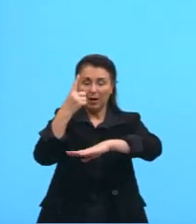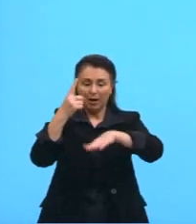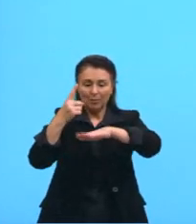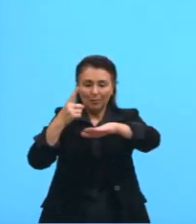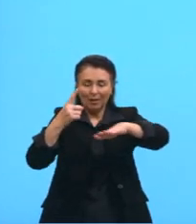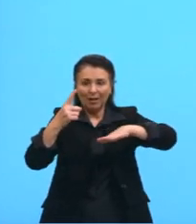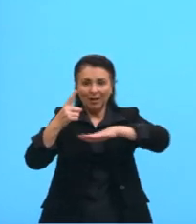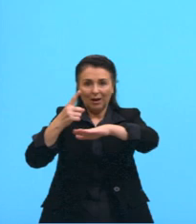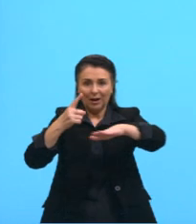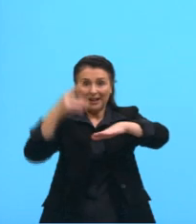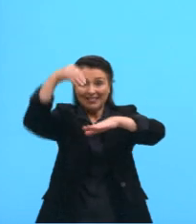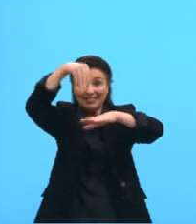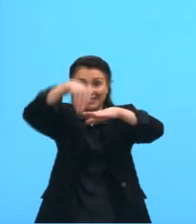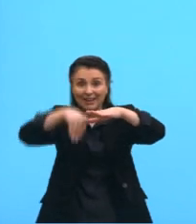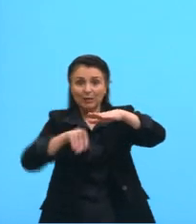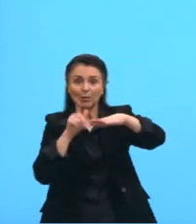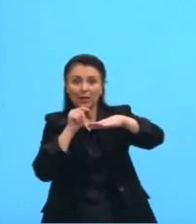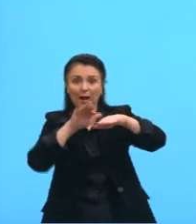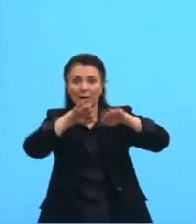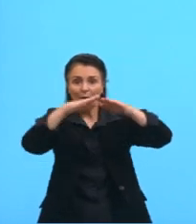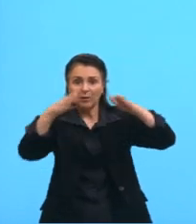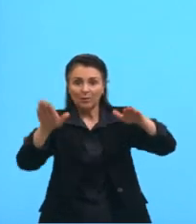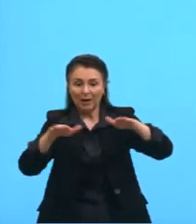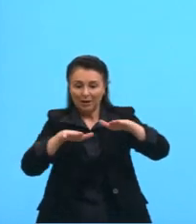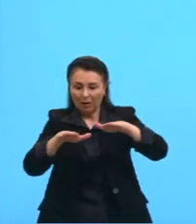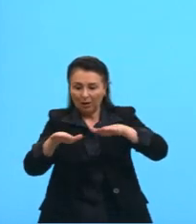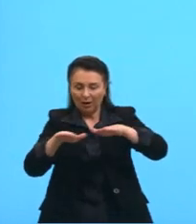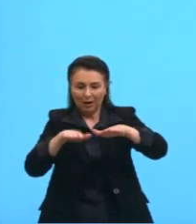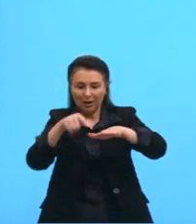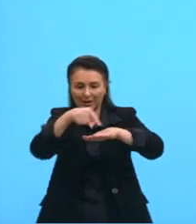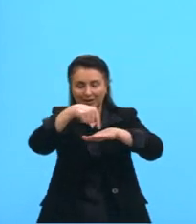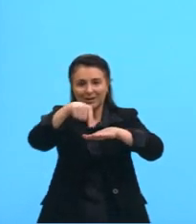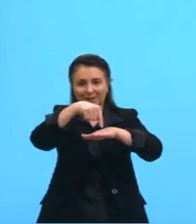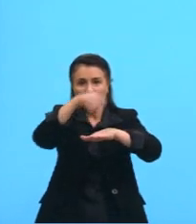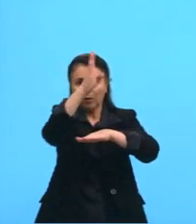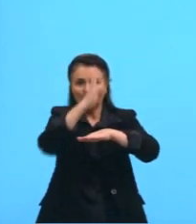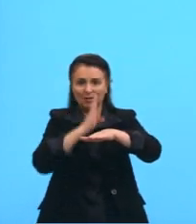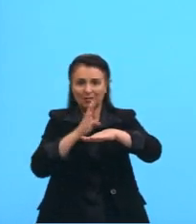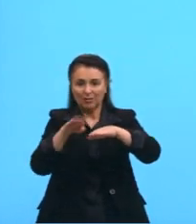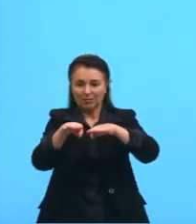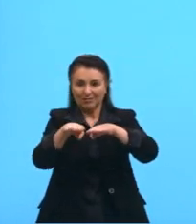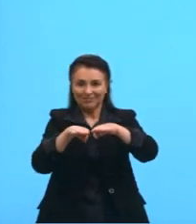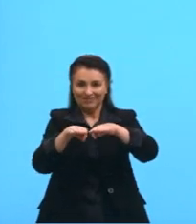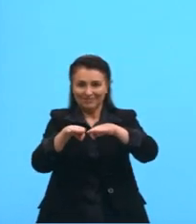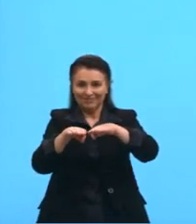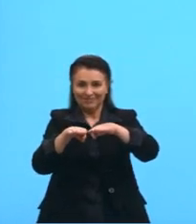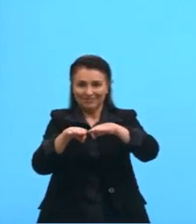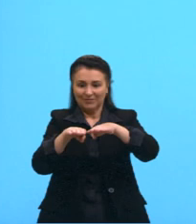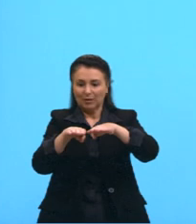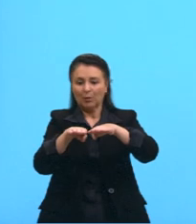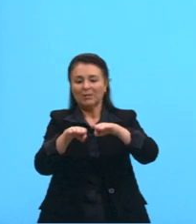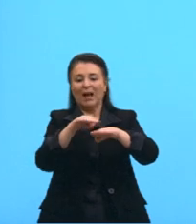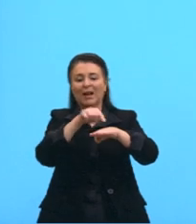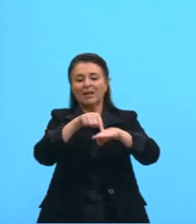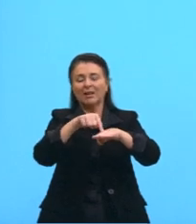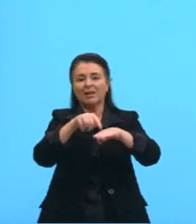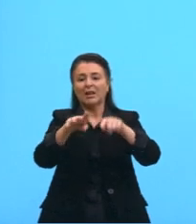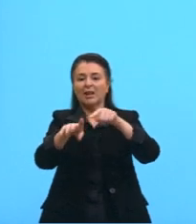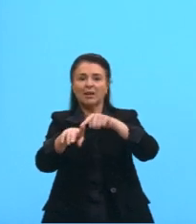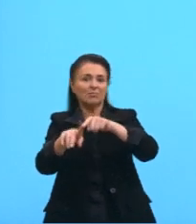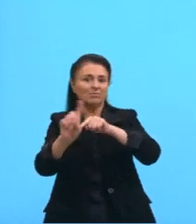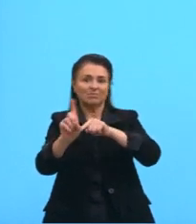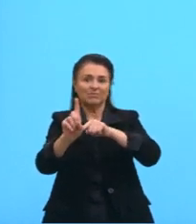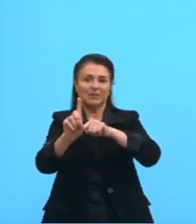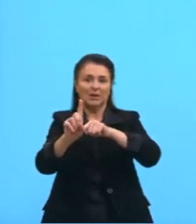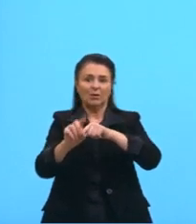degradação das nossas rochas. Então, ele coloca dessa maneira. Como é que a gente vai ser dividido? Bom, vai ser